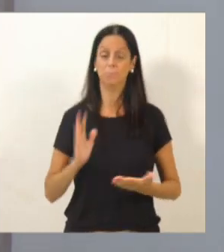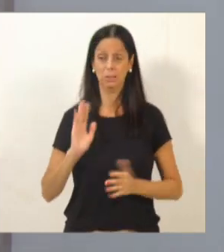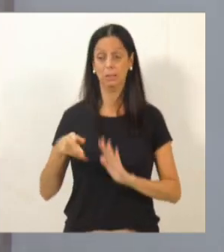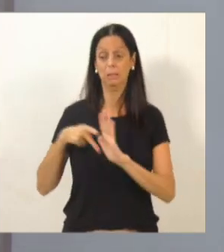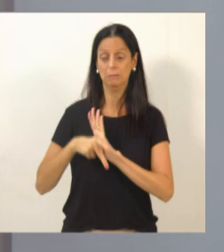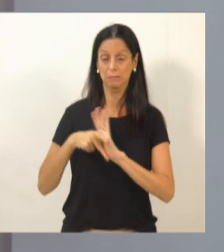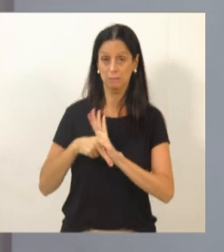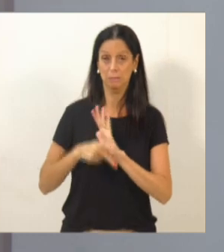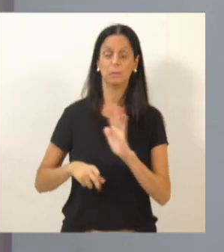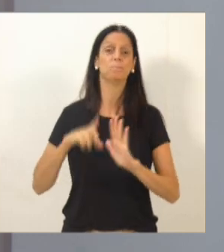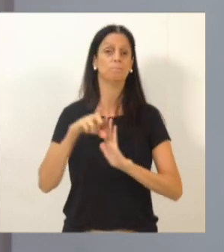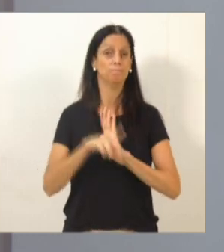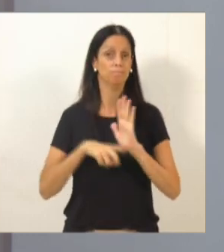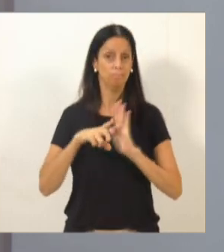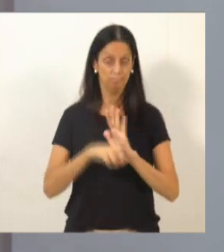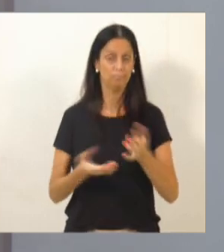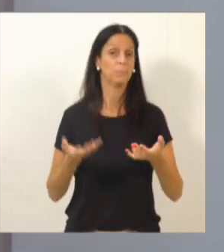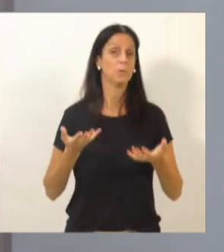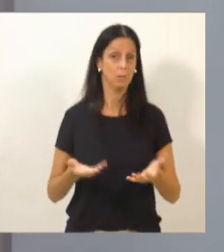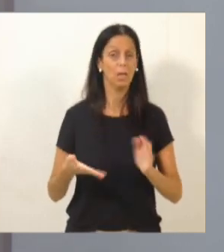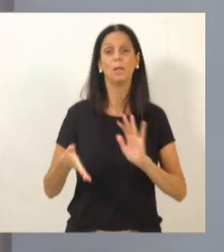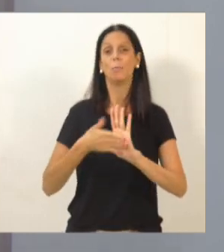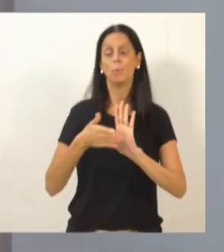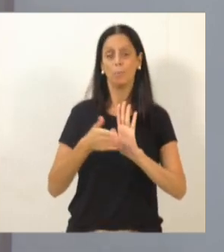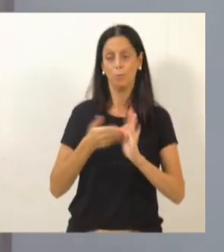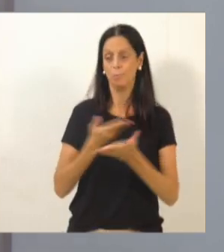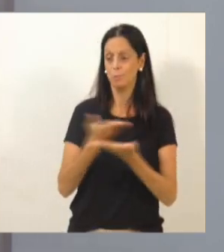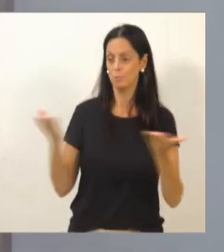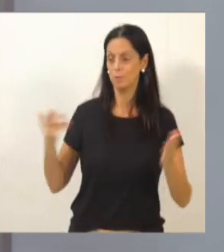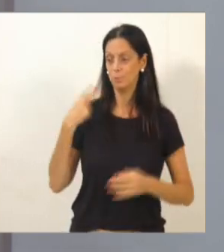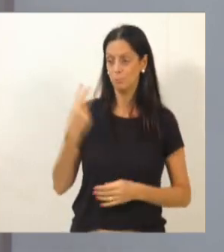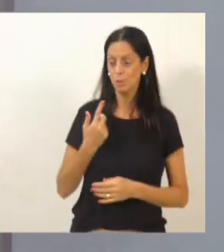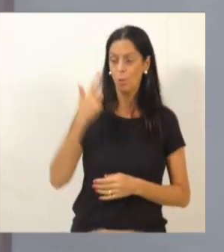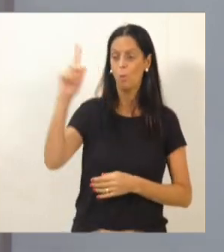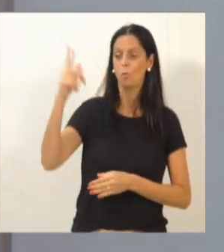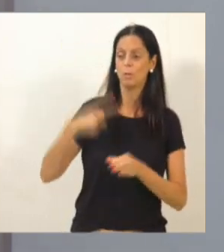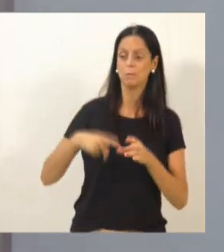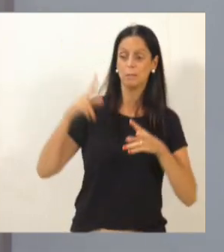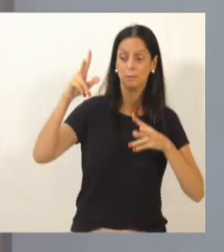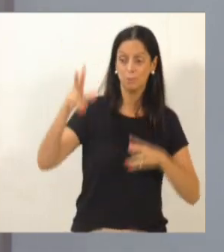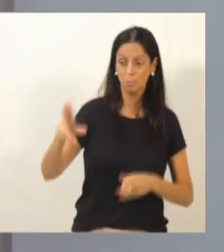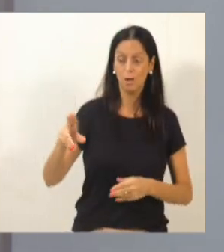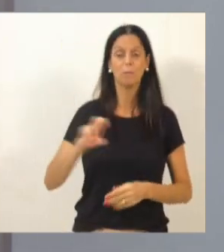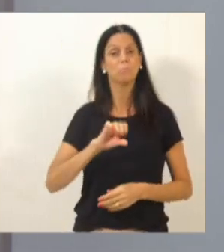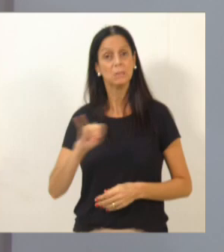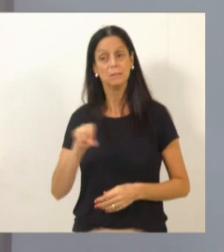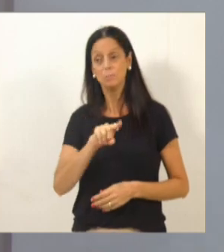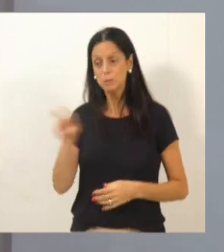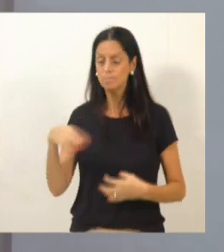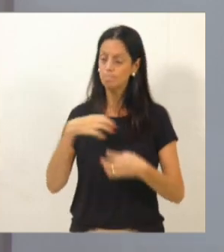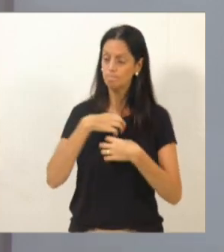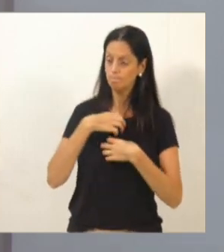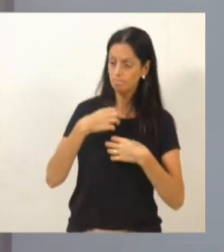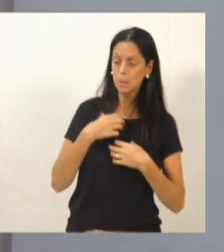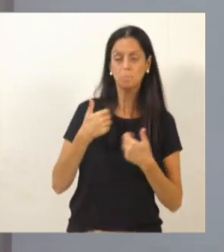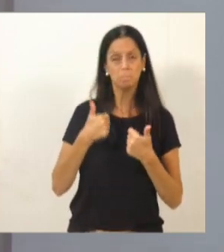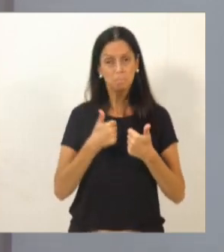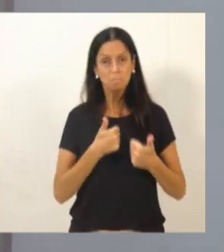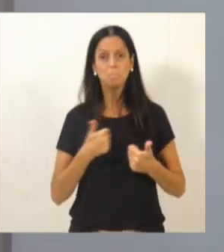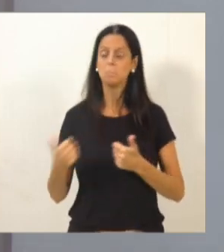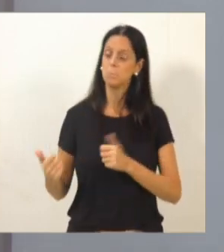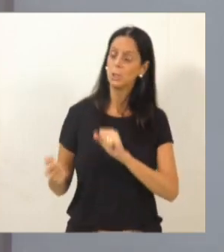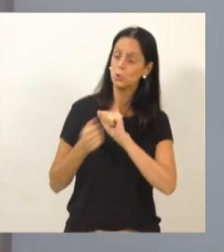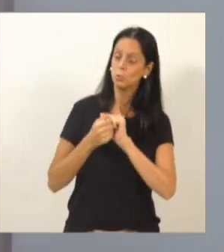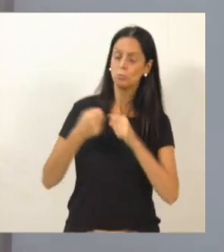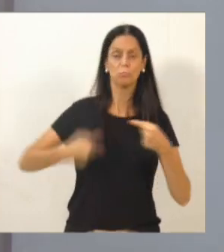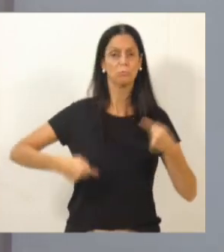legislações, eu quero, inclusive, propor os colegas que em outras cidades estão entrando, que sentir também a vontade de estar fazendo essa discussão.